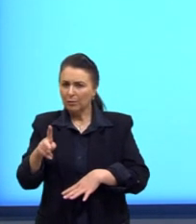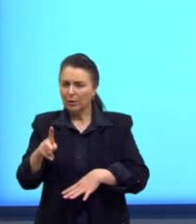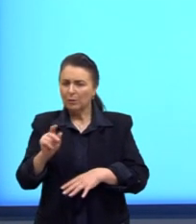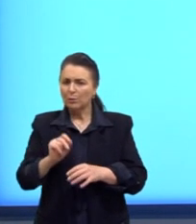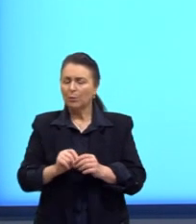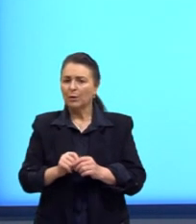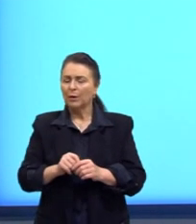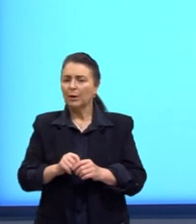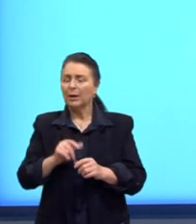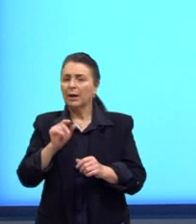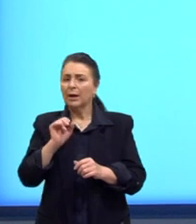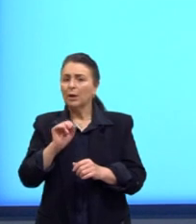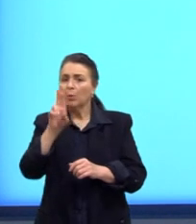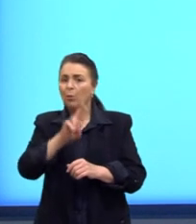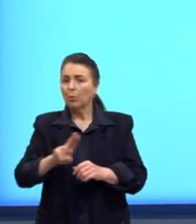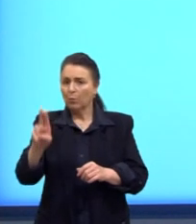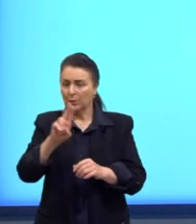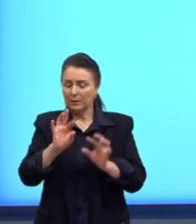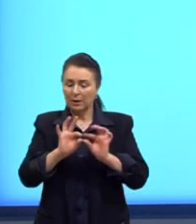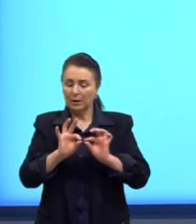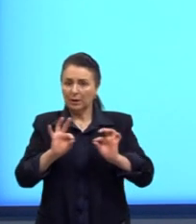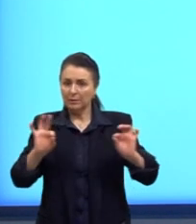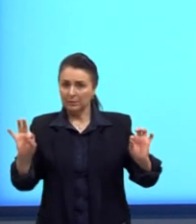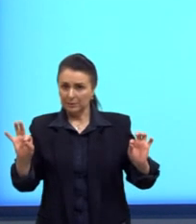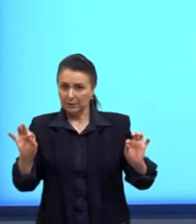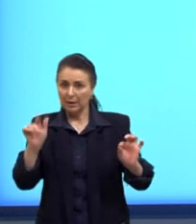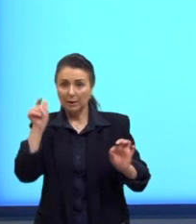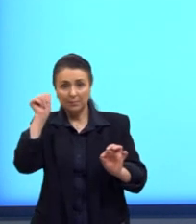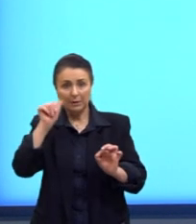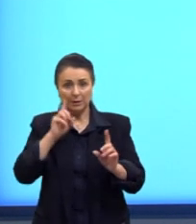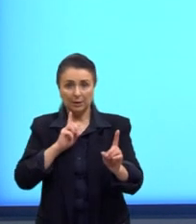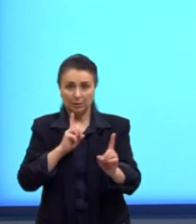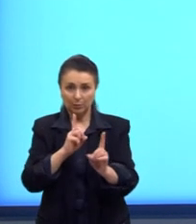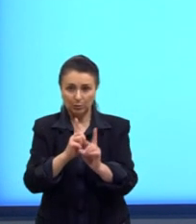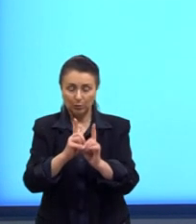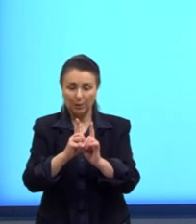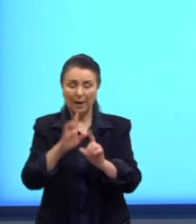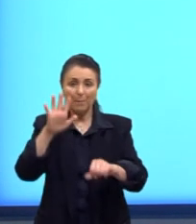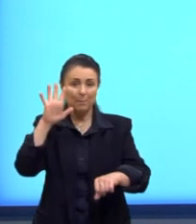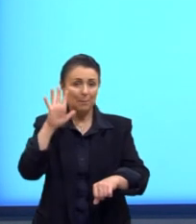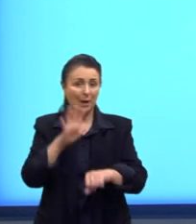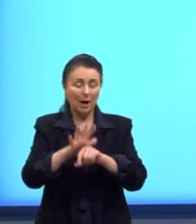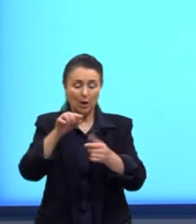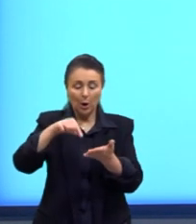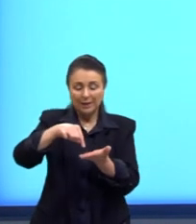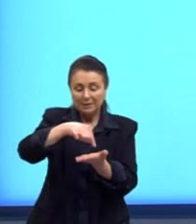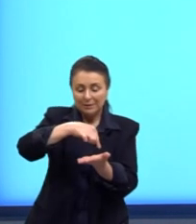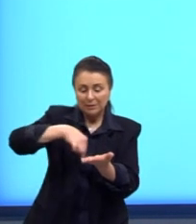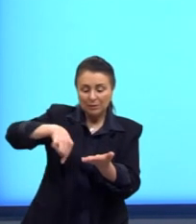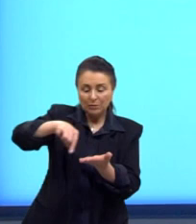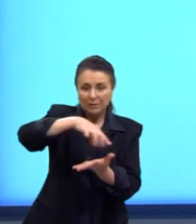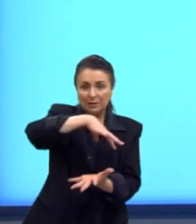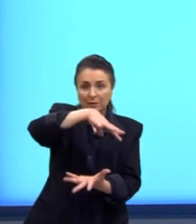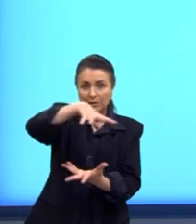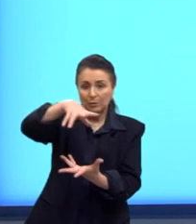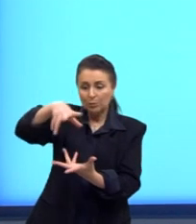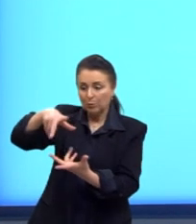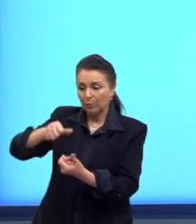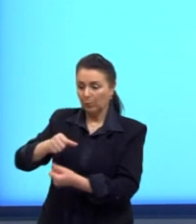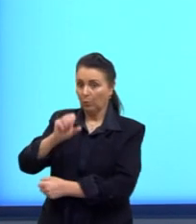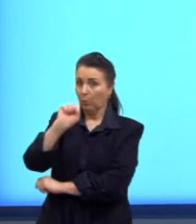encontrada por Mafalda, referente à maior circunferência do globo, foi de 80 centímetros.